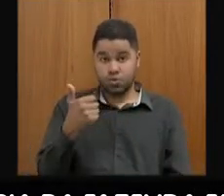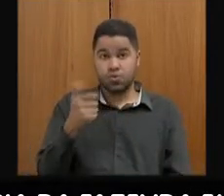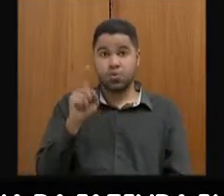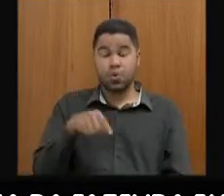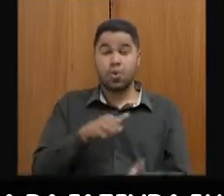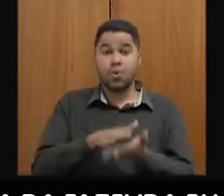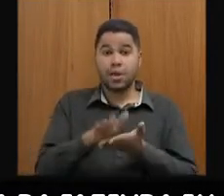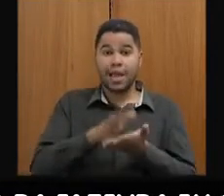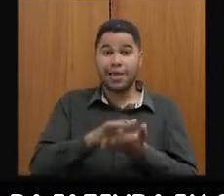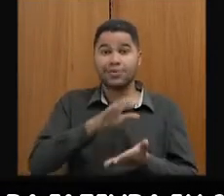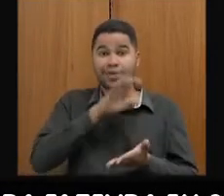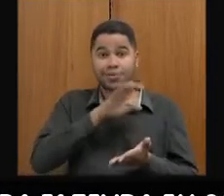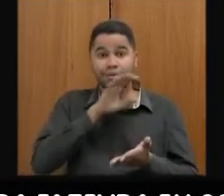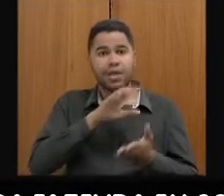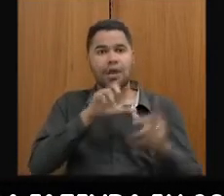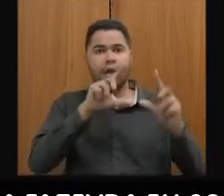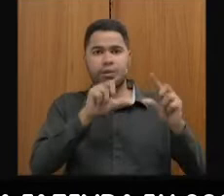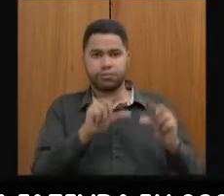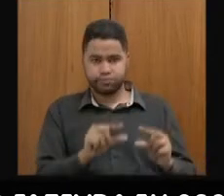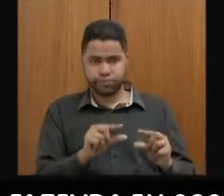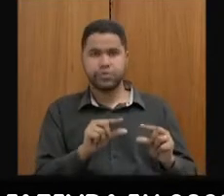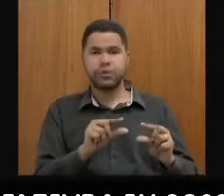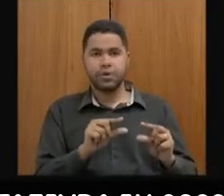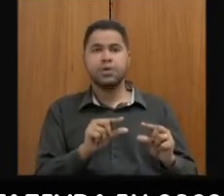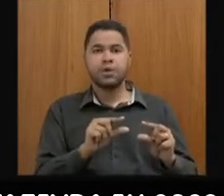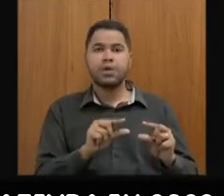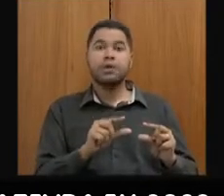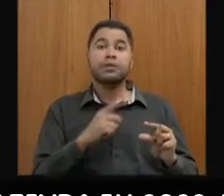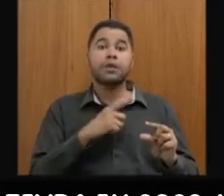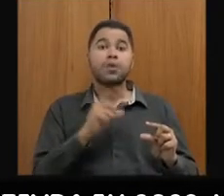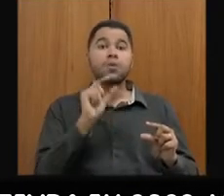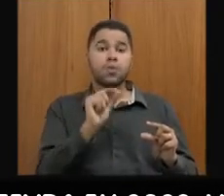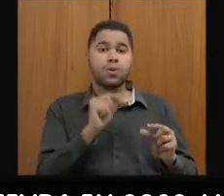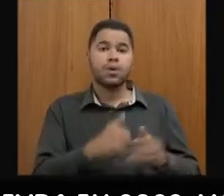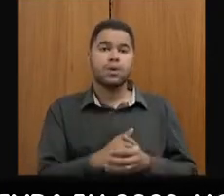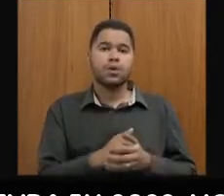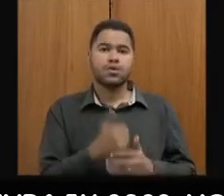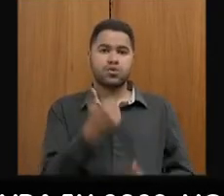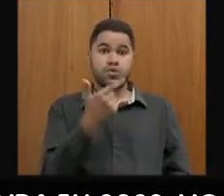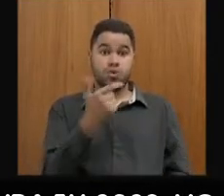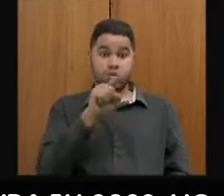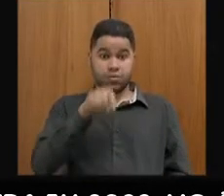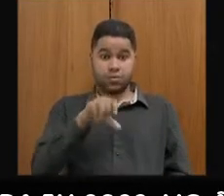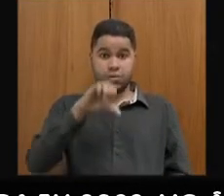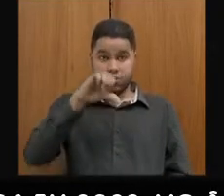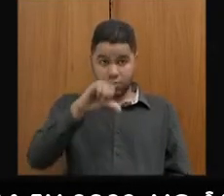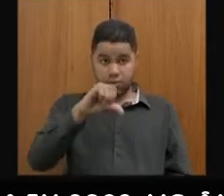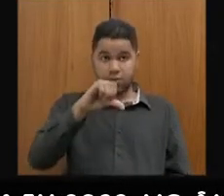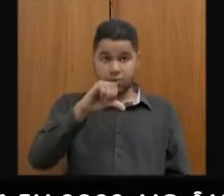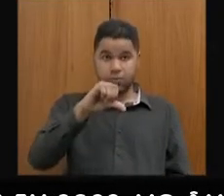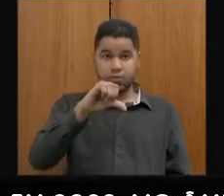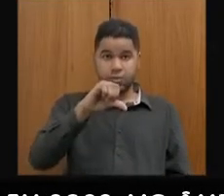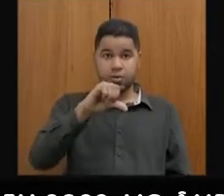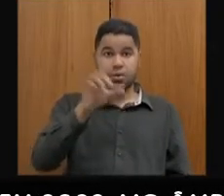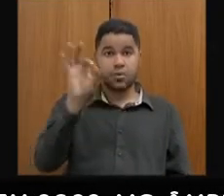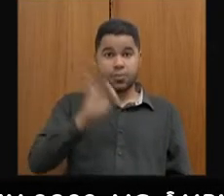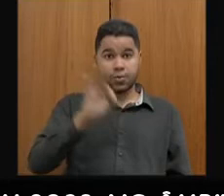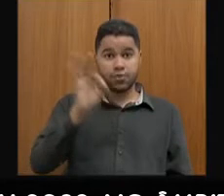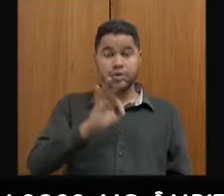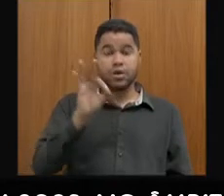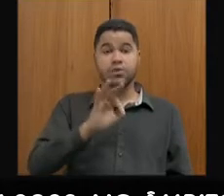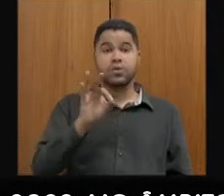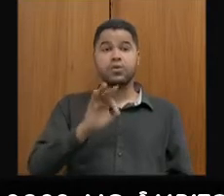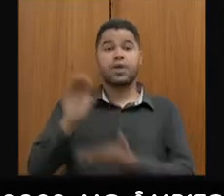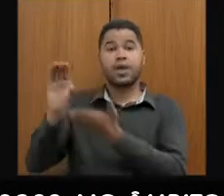tributário, em Minas está abaixo da média brasileira, em que tem um 12,9% sobre a receita, sua